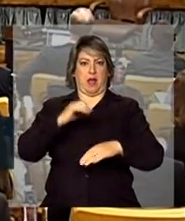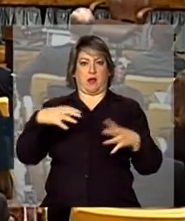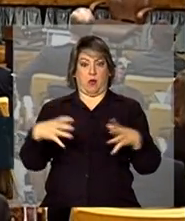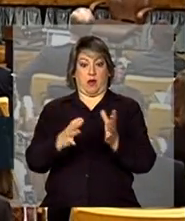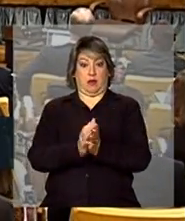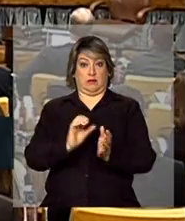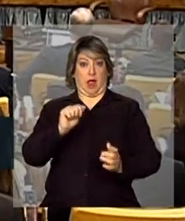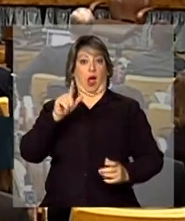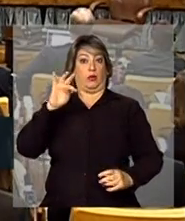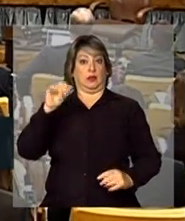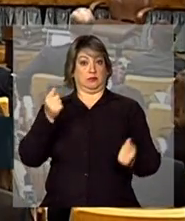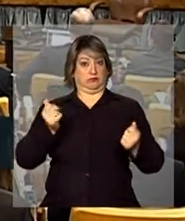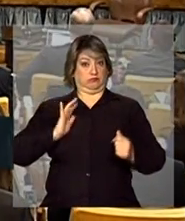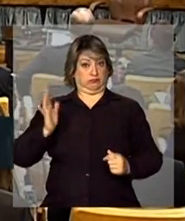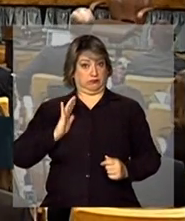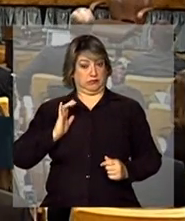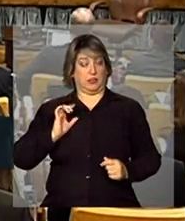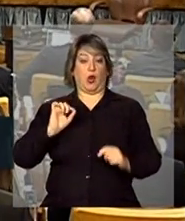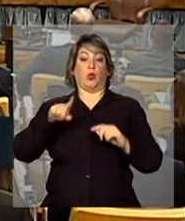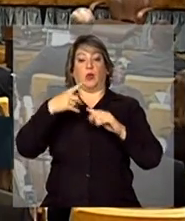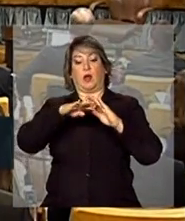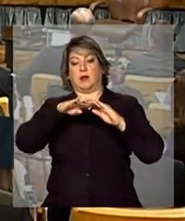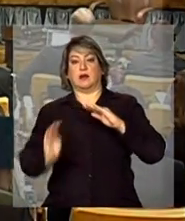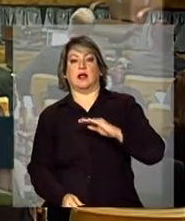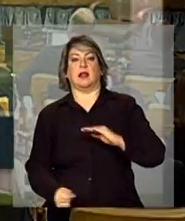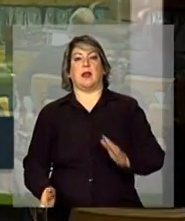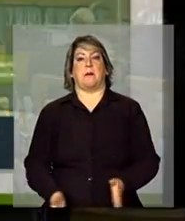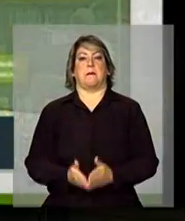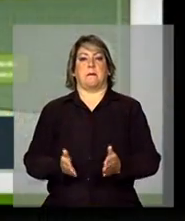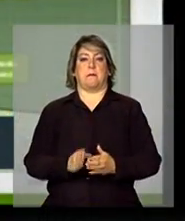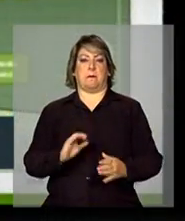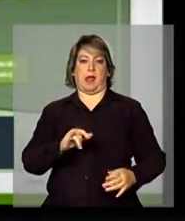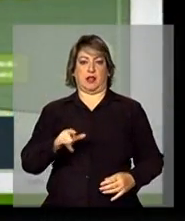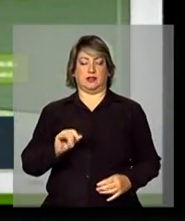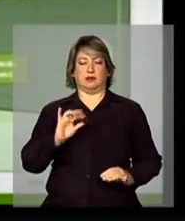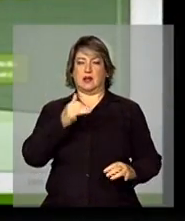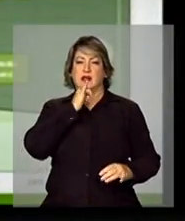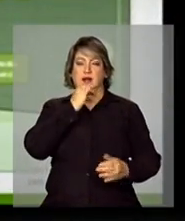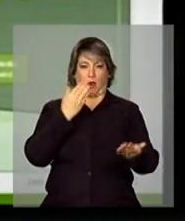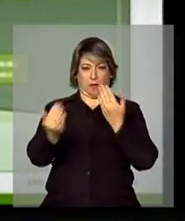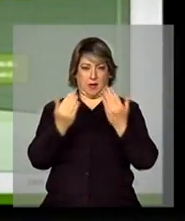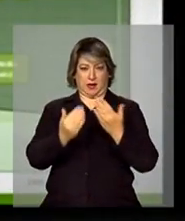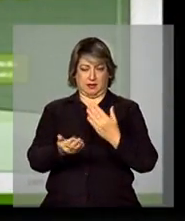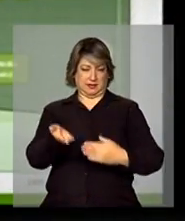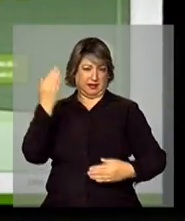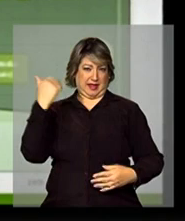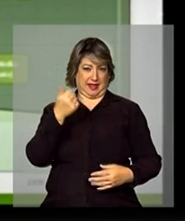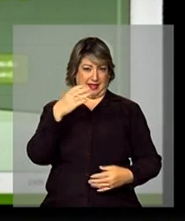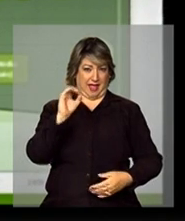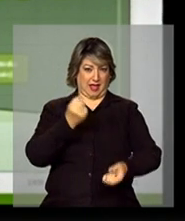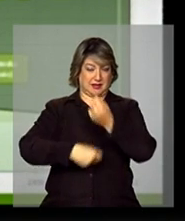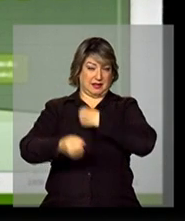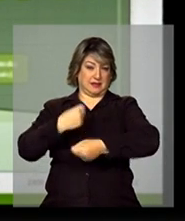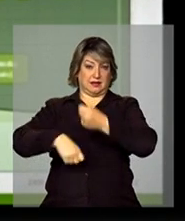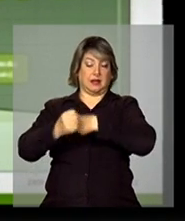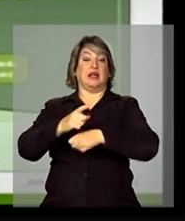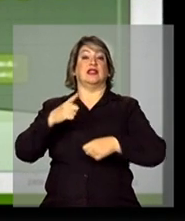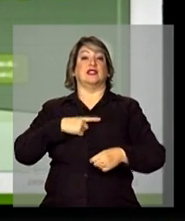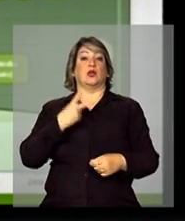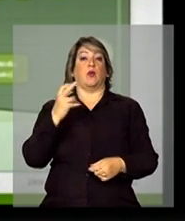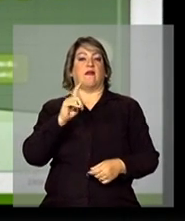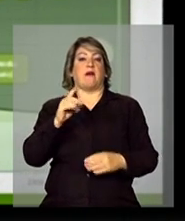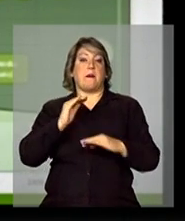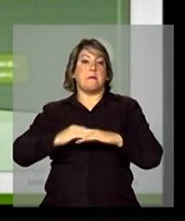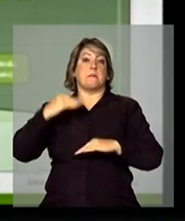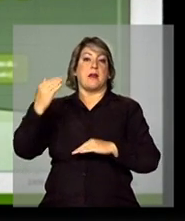na classe alta do que temos na classe baixa. Enquanto que, há 10 anos atrás, nós tínhamos duas vezes mais empreendedores e